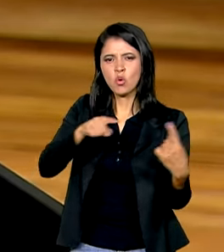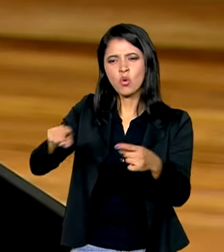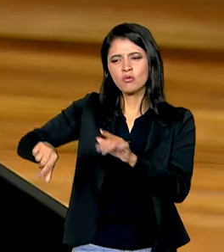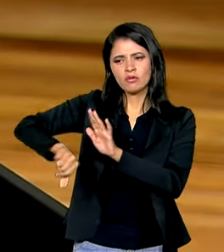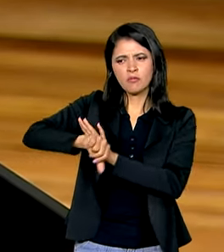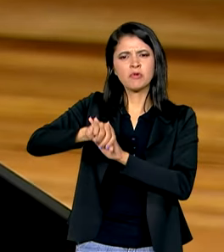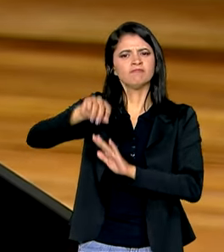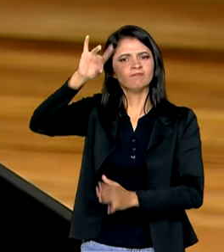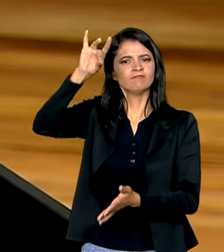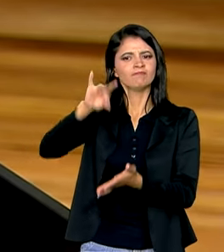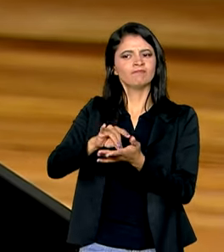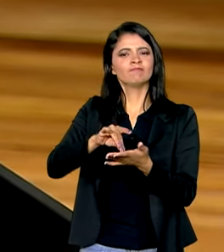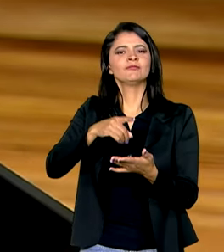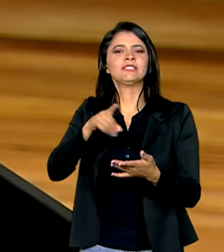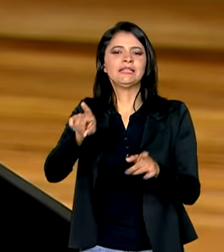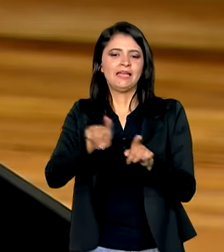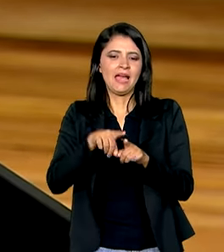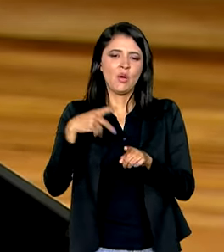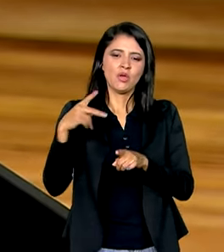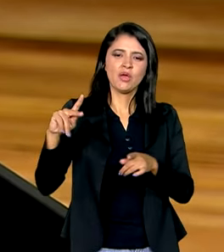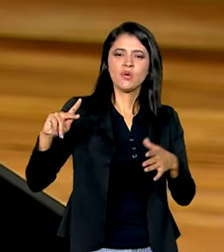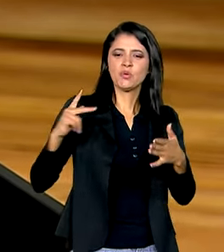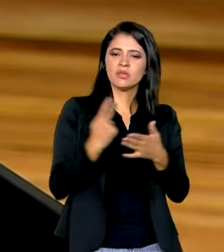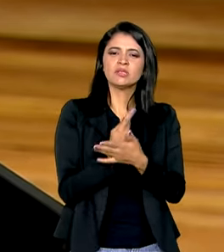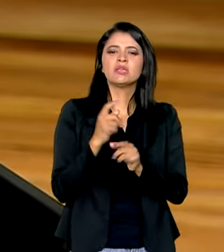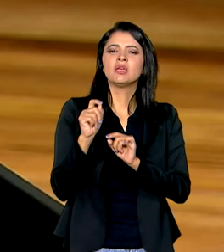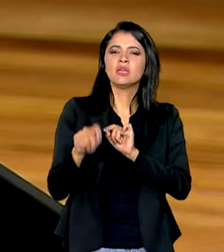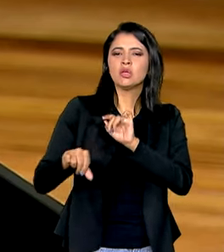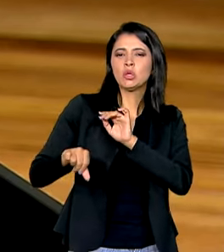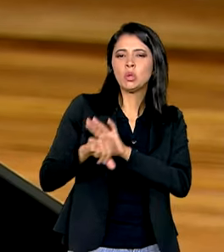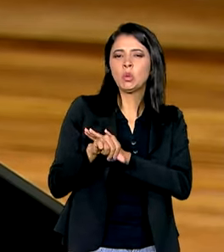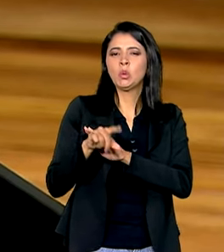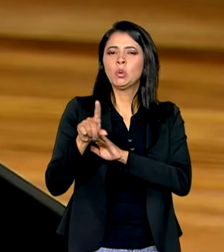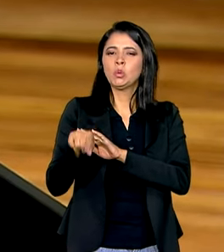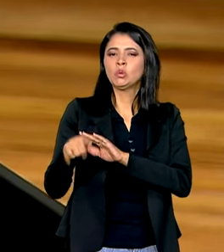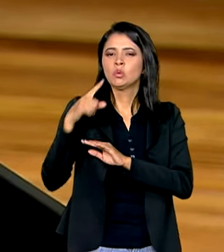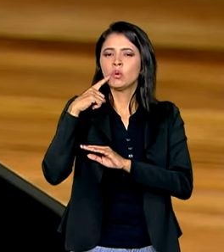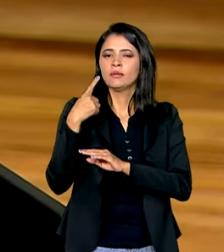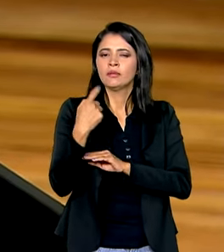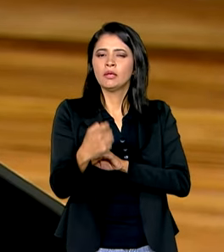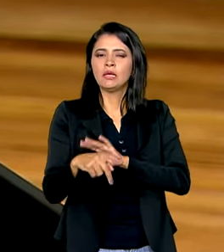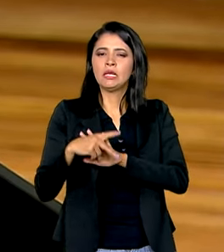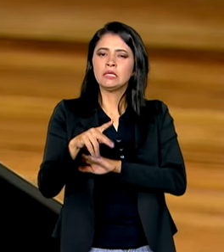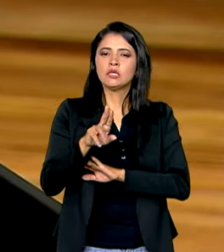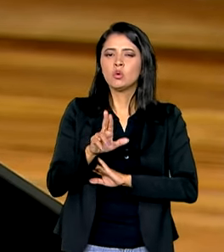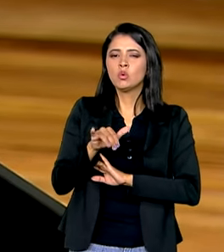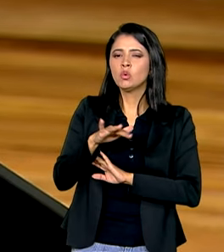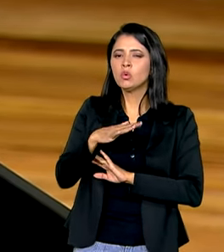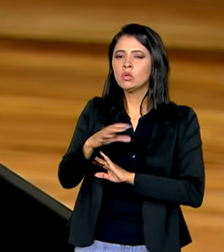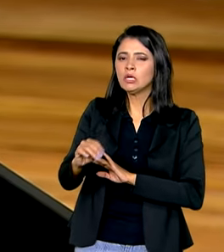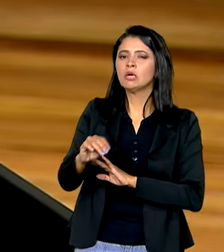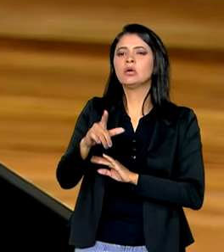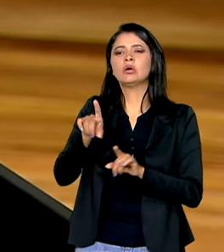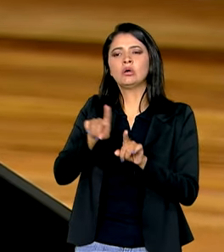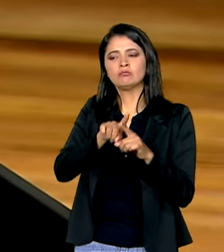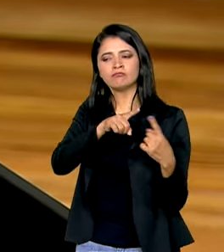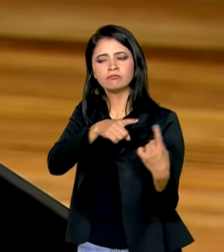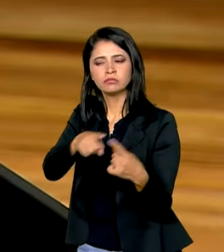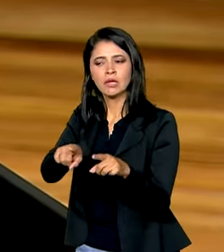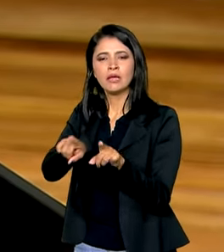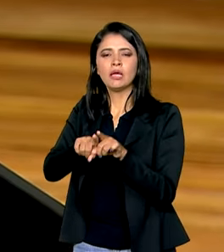crime, especialmente aquele praticado em detrimento dos interesses da União, e que tem